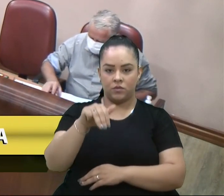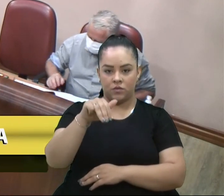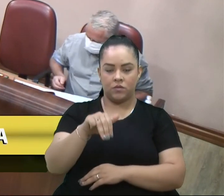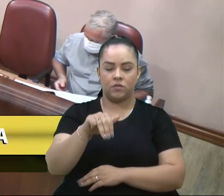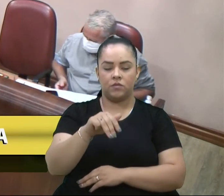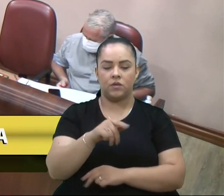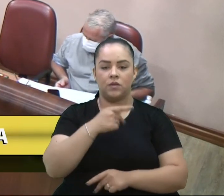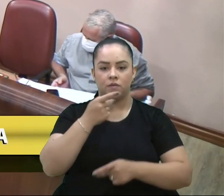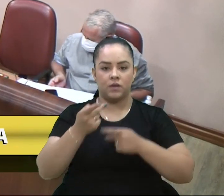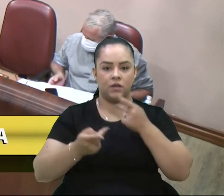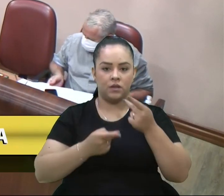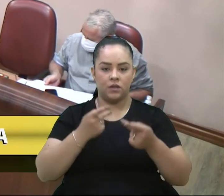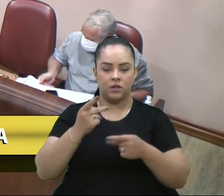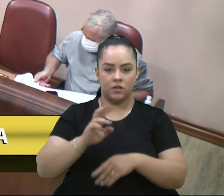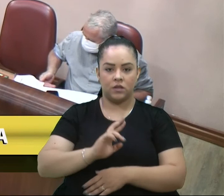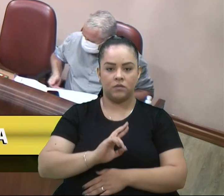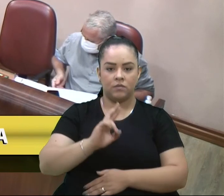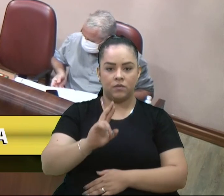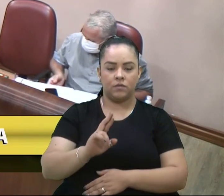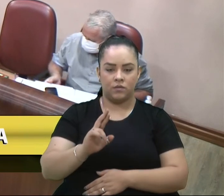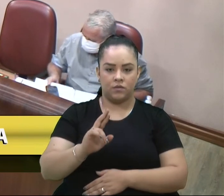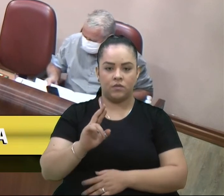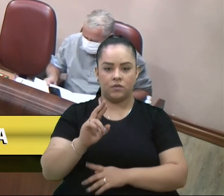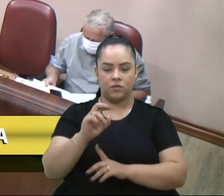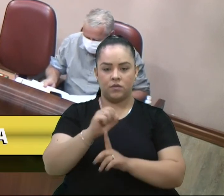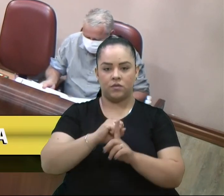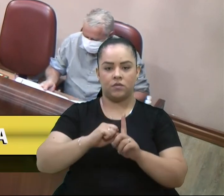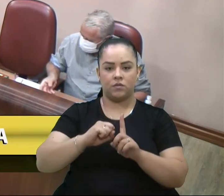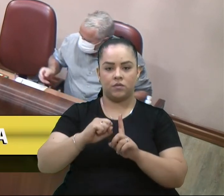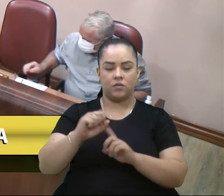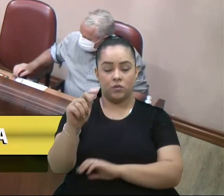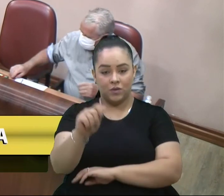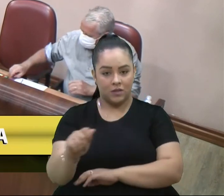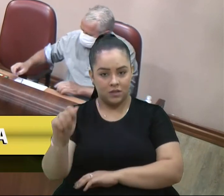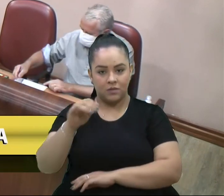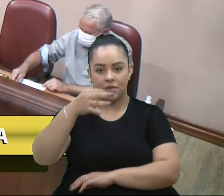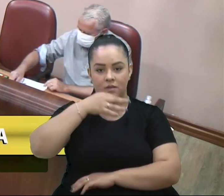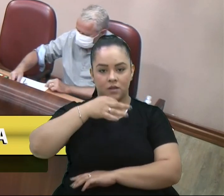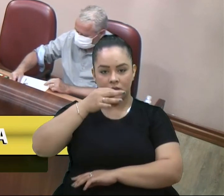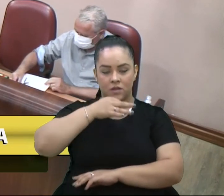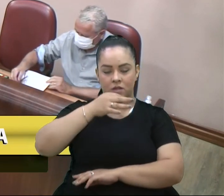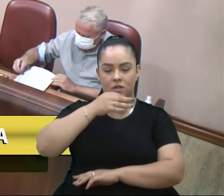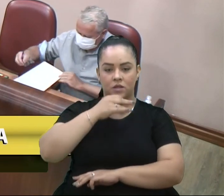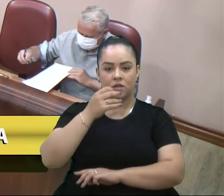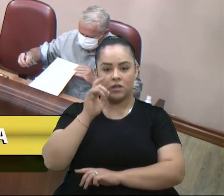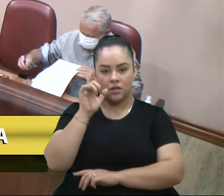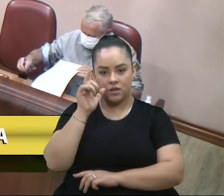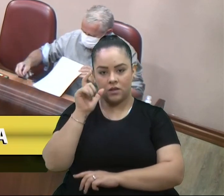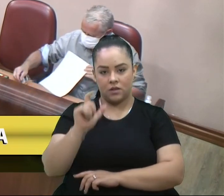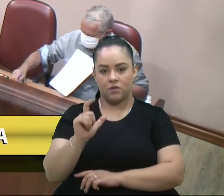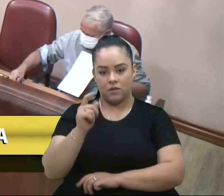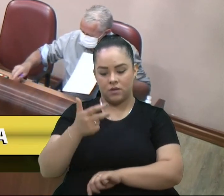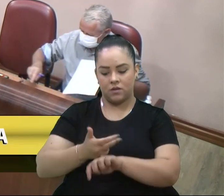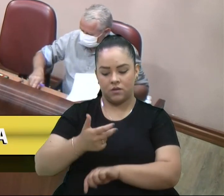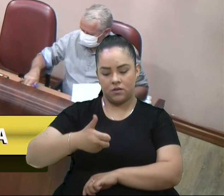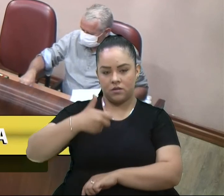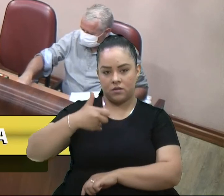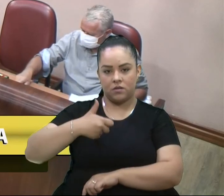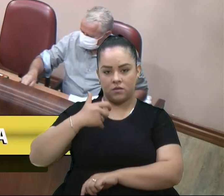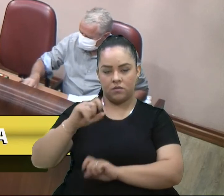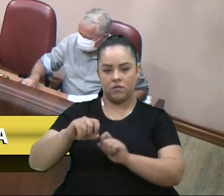a manifestação de representantes da Associação Caxiense de Atenção ao Idoso, SCAM, conforme o ofício